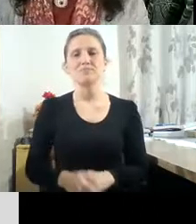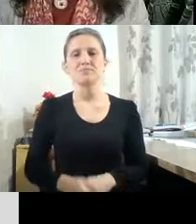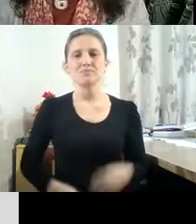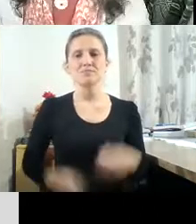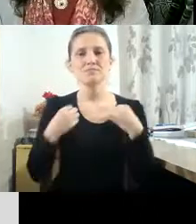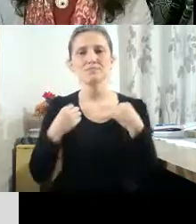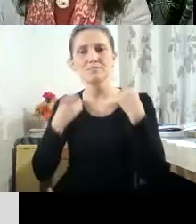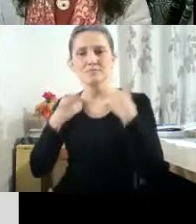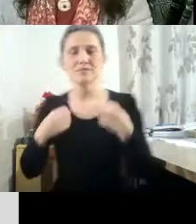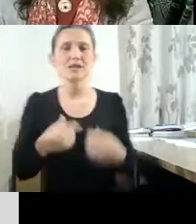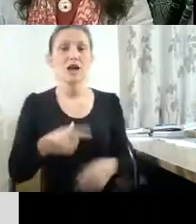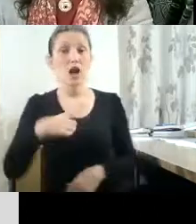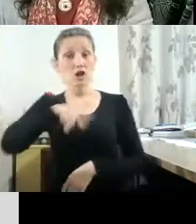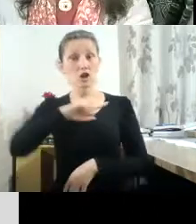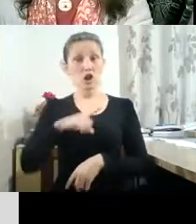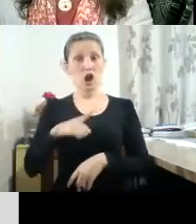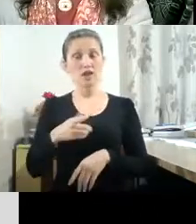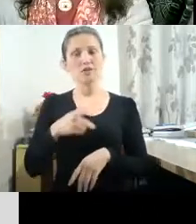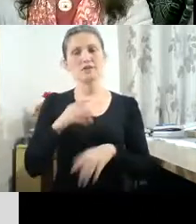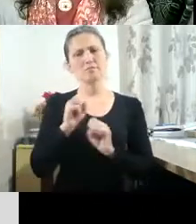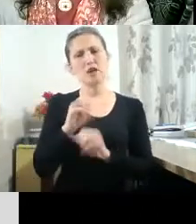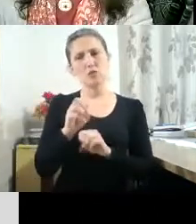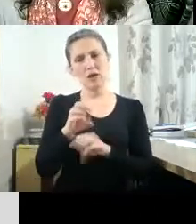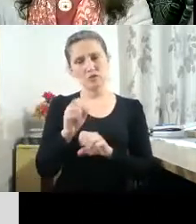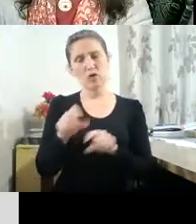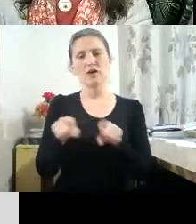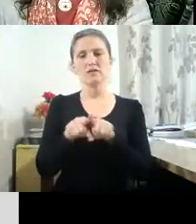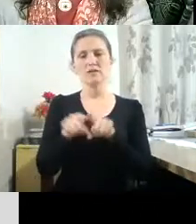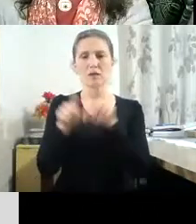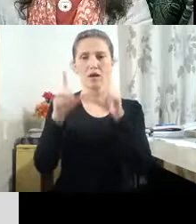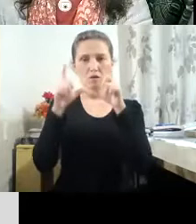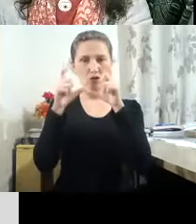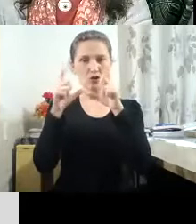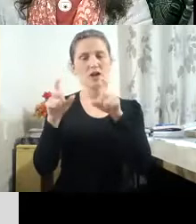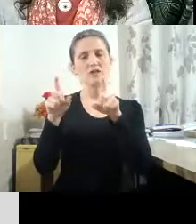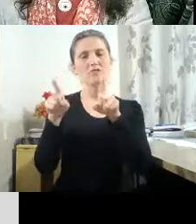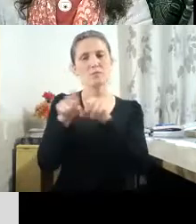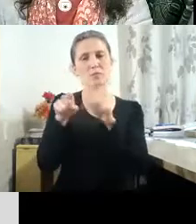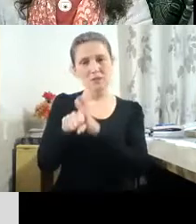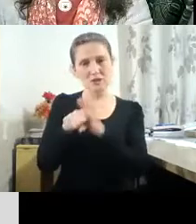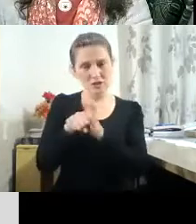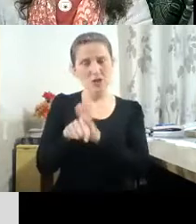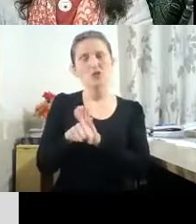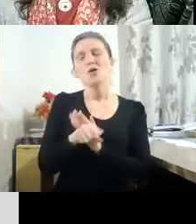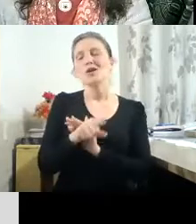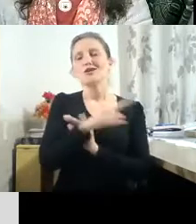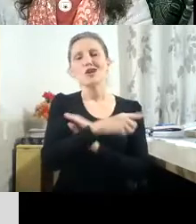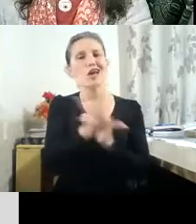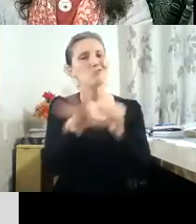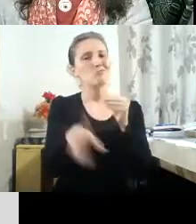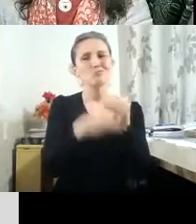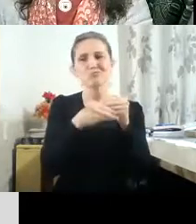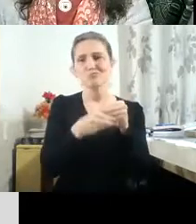formação como educadores, como fotógrafos, como pesquisadores e essa teoria